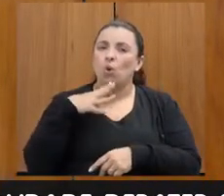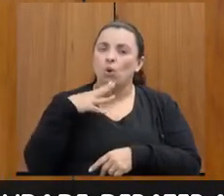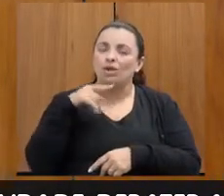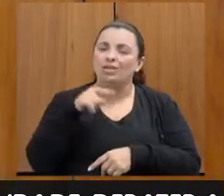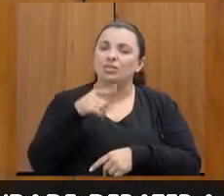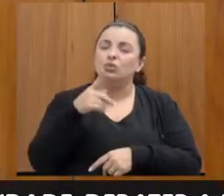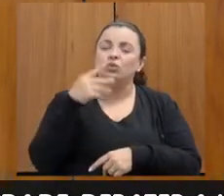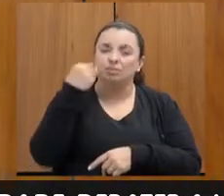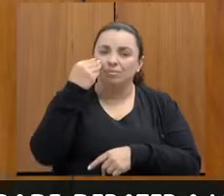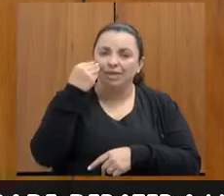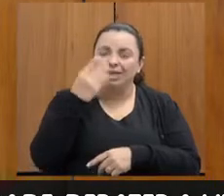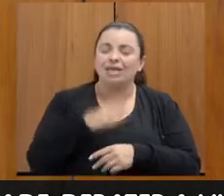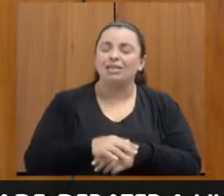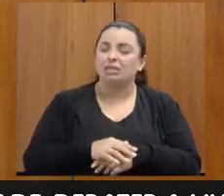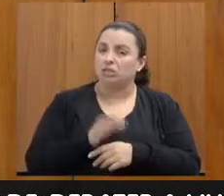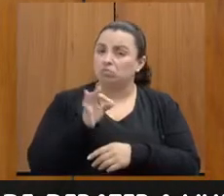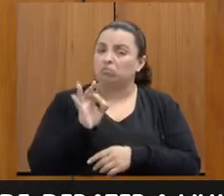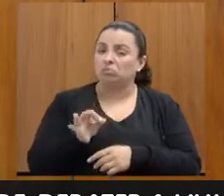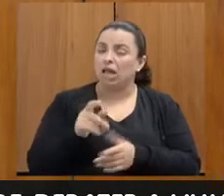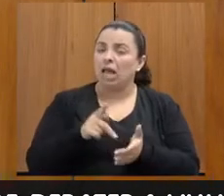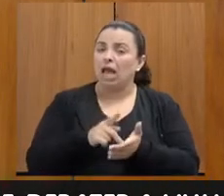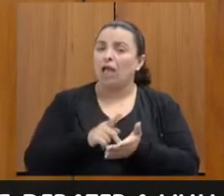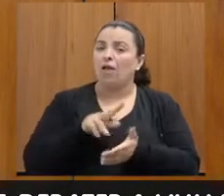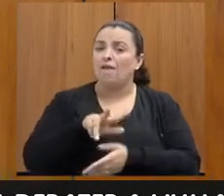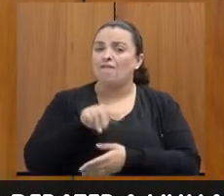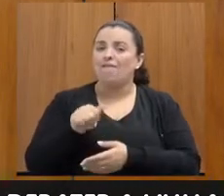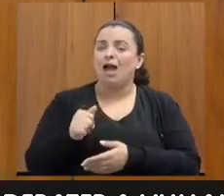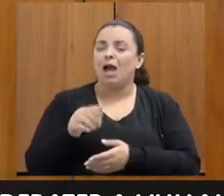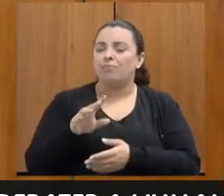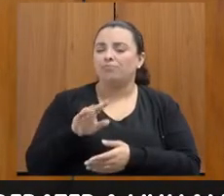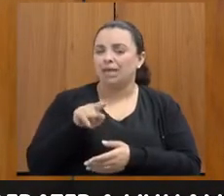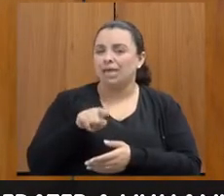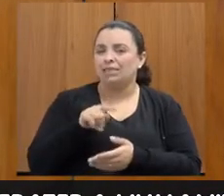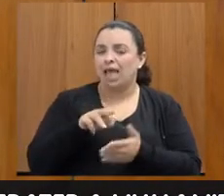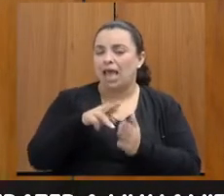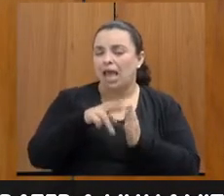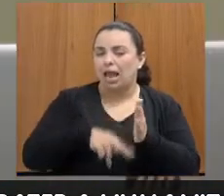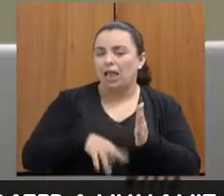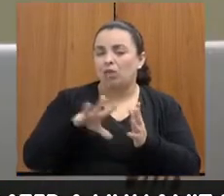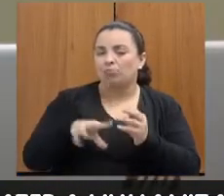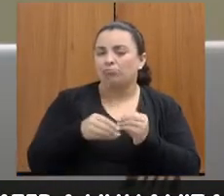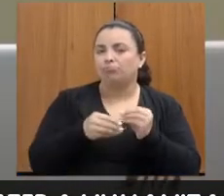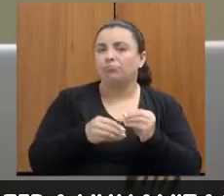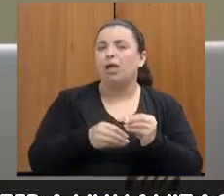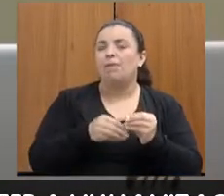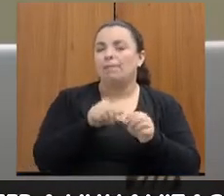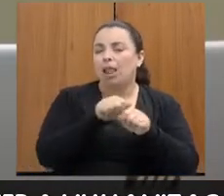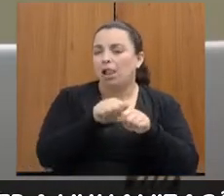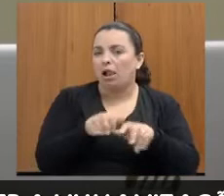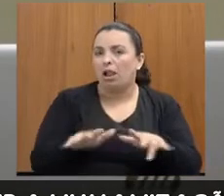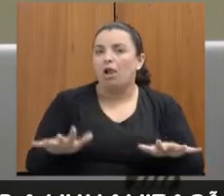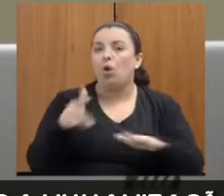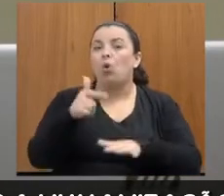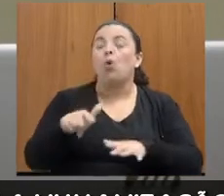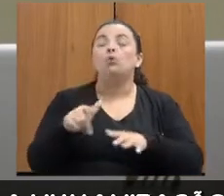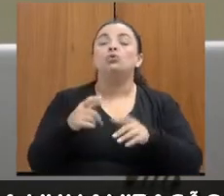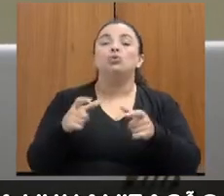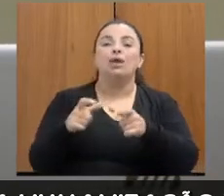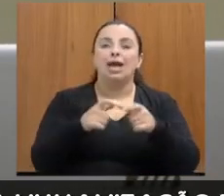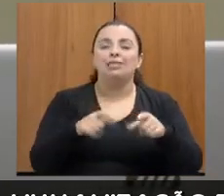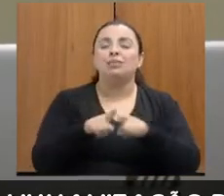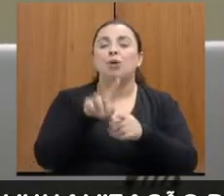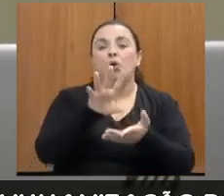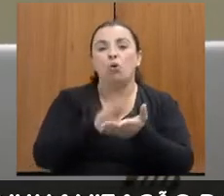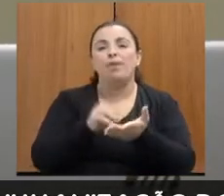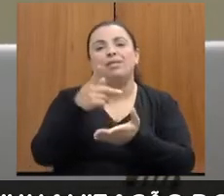certamente nós vamos aproveitar bastante bem esse relatório aqui para difundir para outros lugares também se espelharem aí nessa sua experiência. Muito